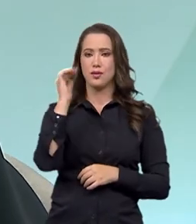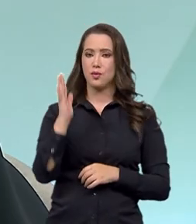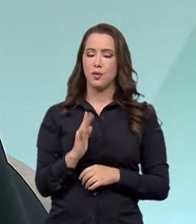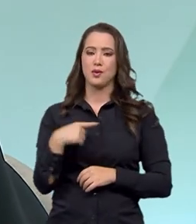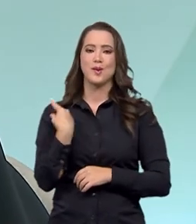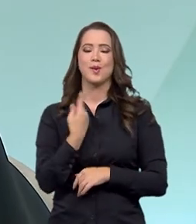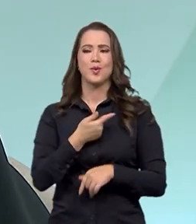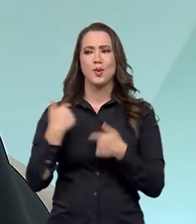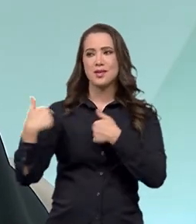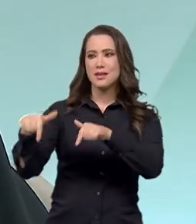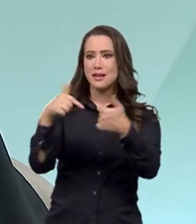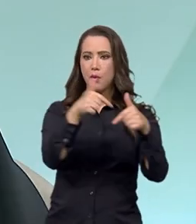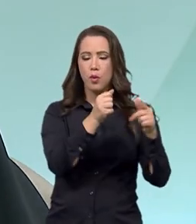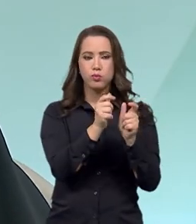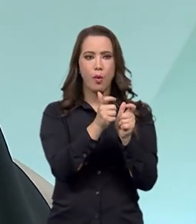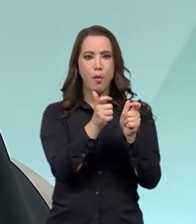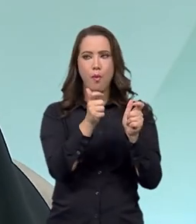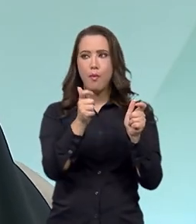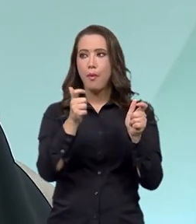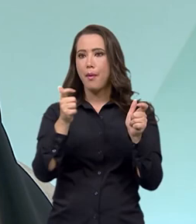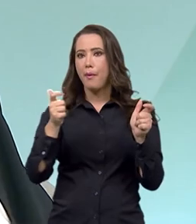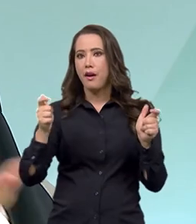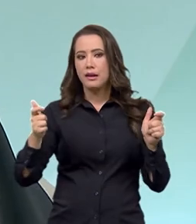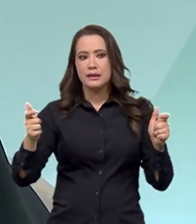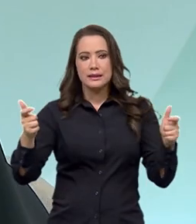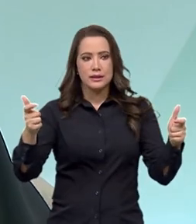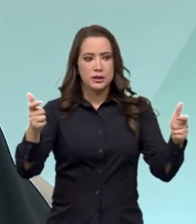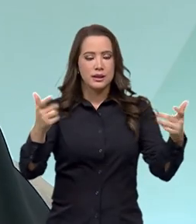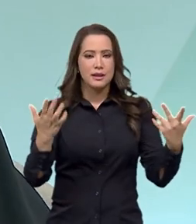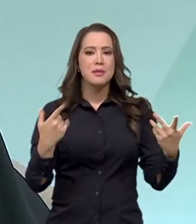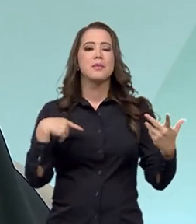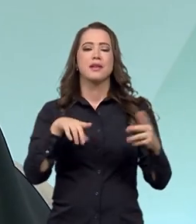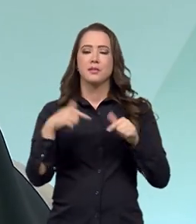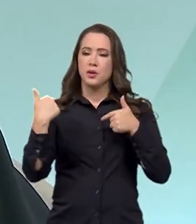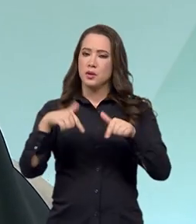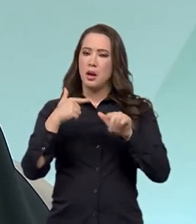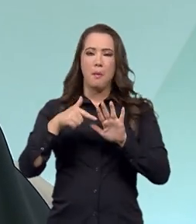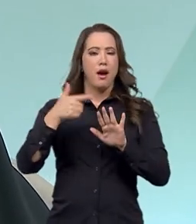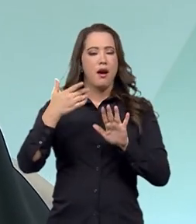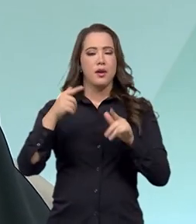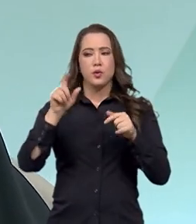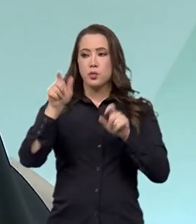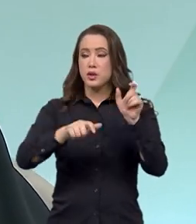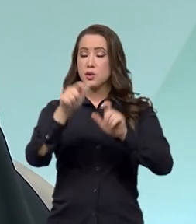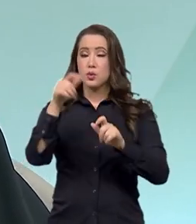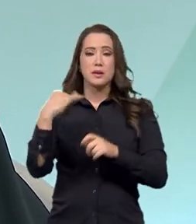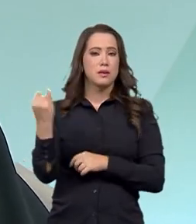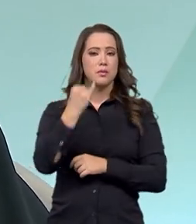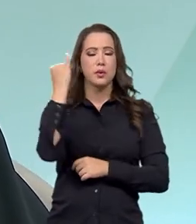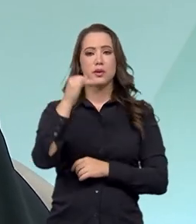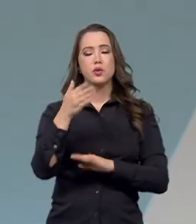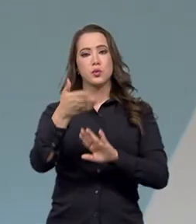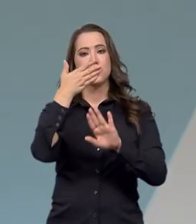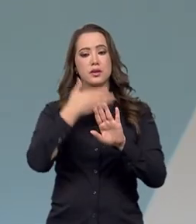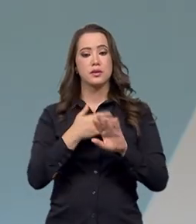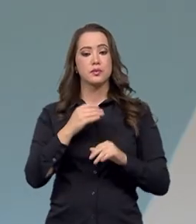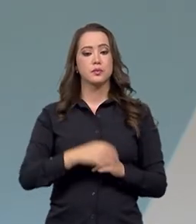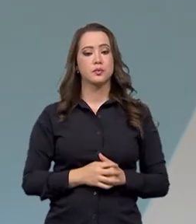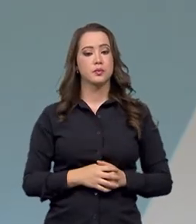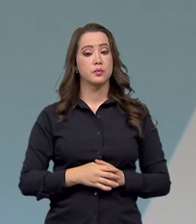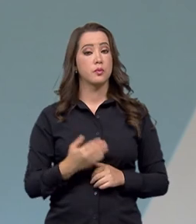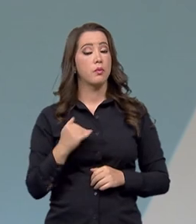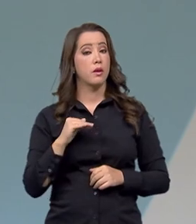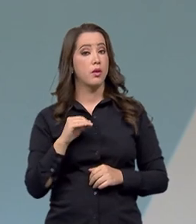nossa missão é muito grande, mas também temos uma equipe maravilhosa por trás, que nos ajuda a proteger esse grande patrimônio. Bom, são